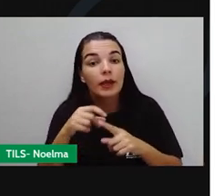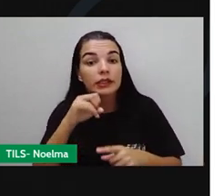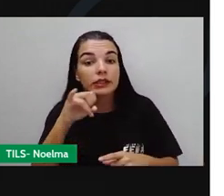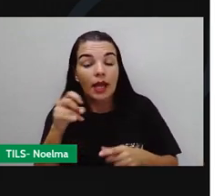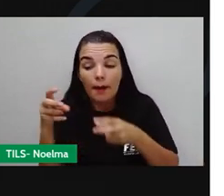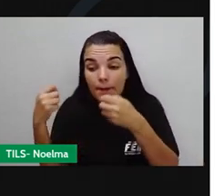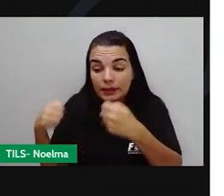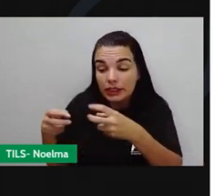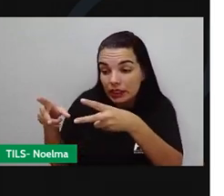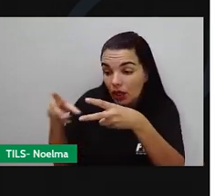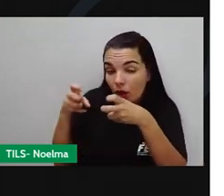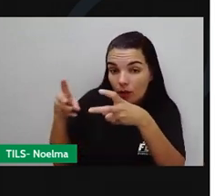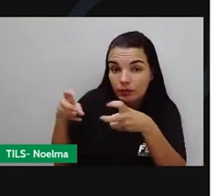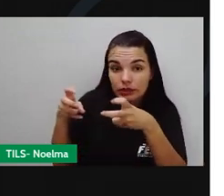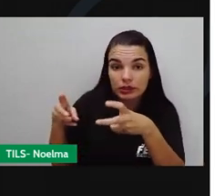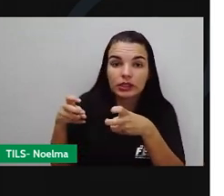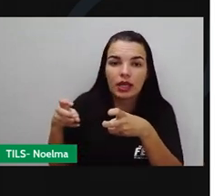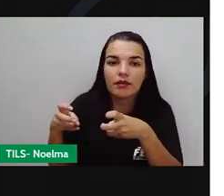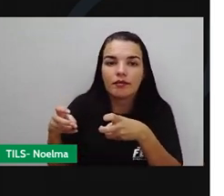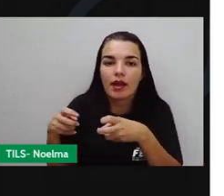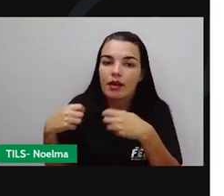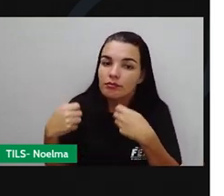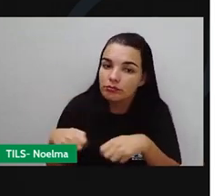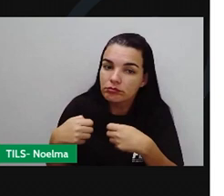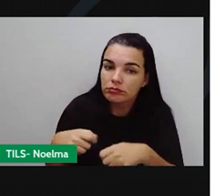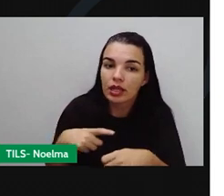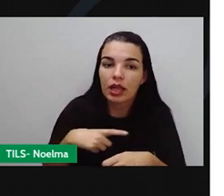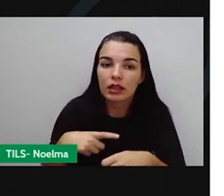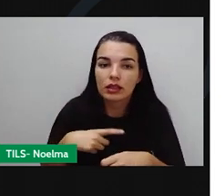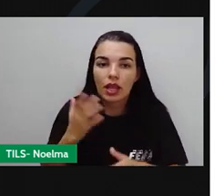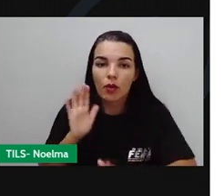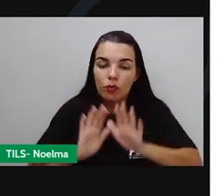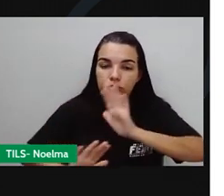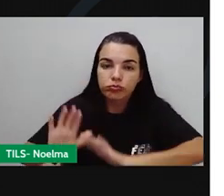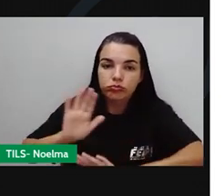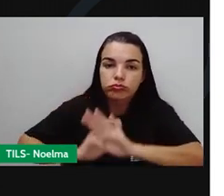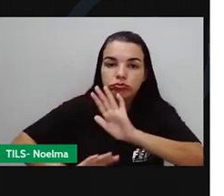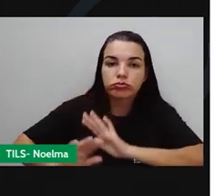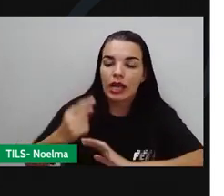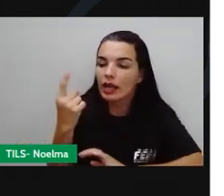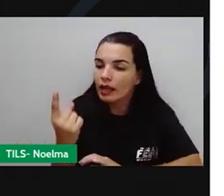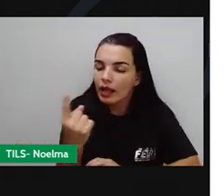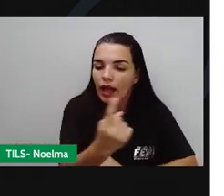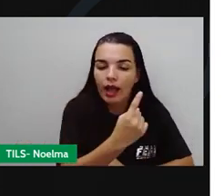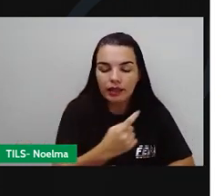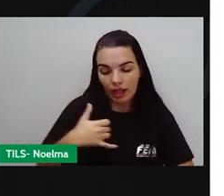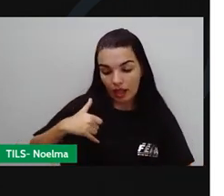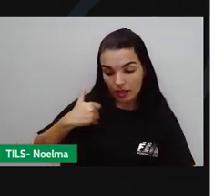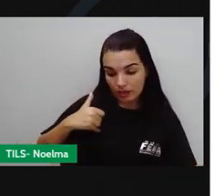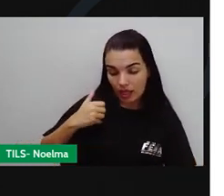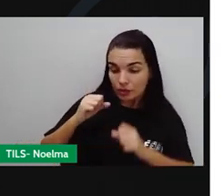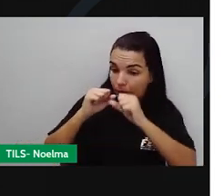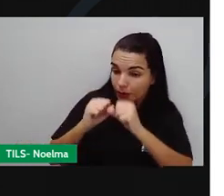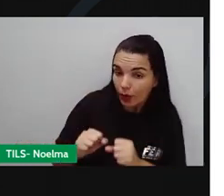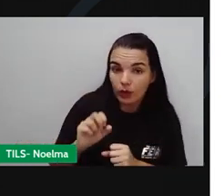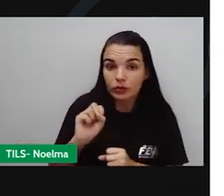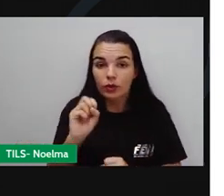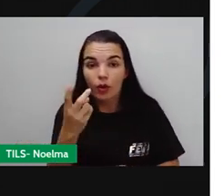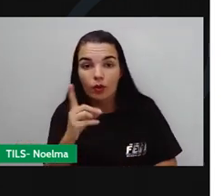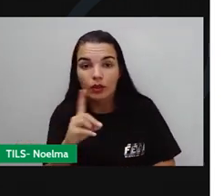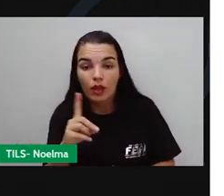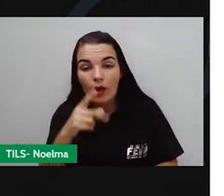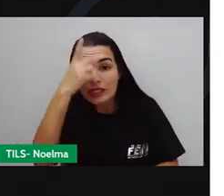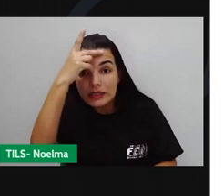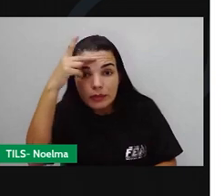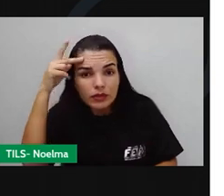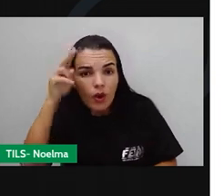observado o calibre desses artefatos. Eles têm recomendações de idade para cada um deles, que as pessoas que forem usar